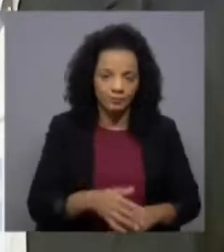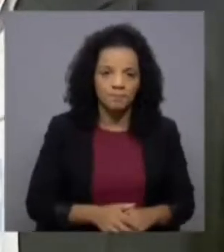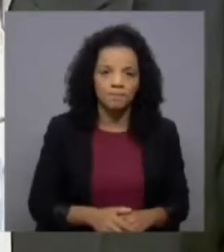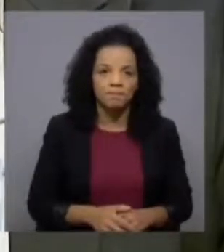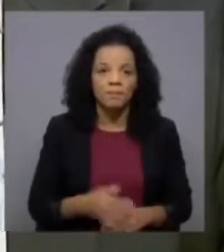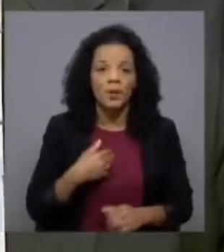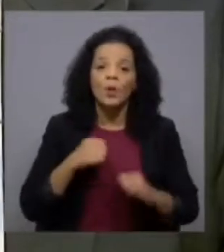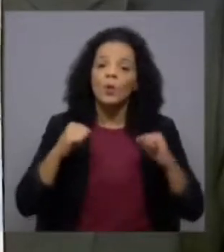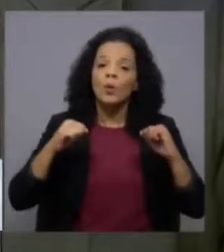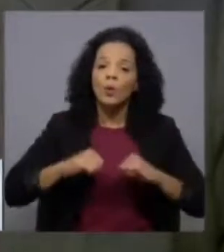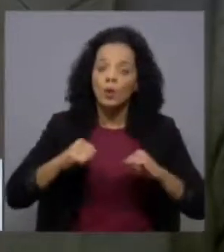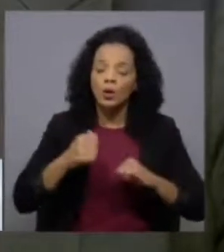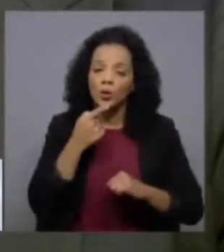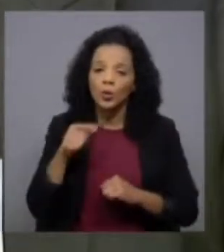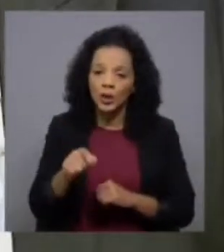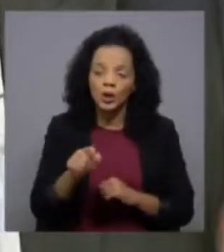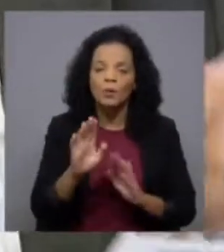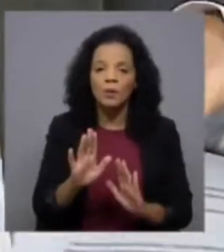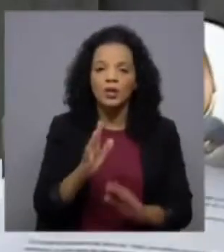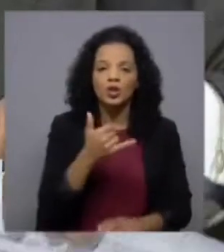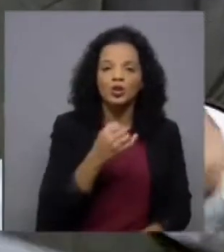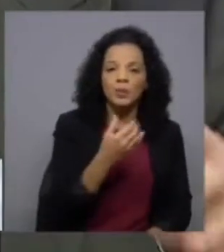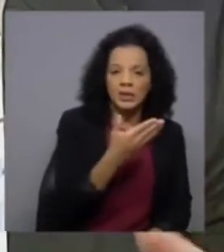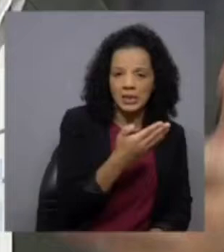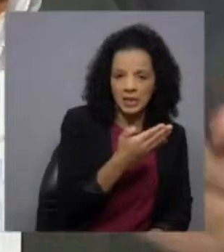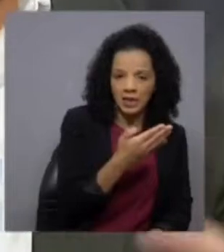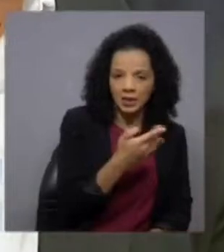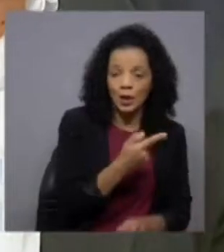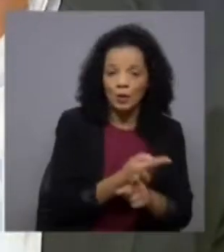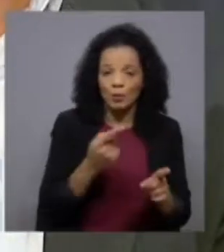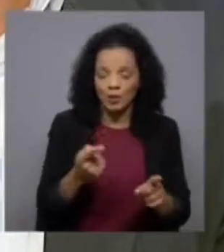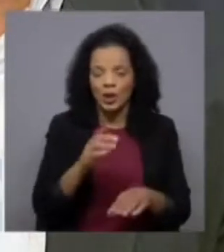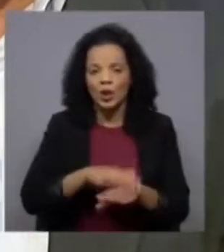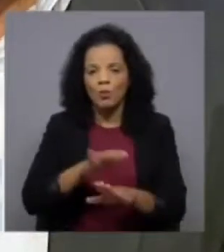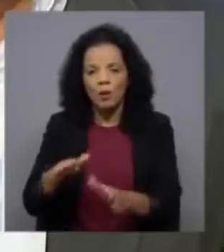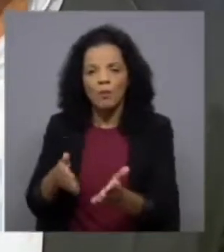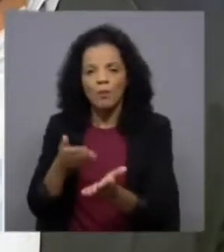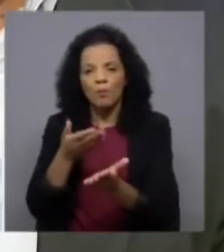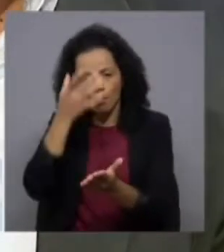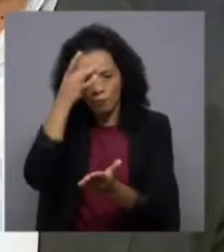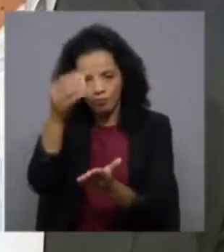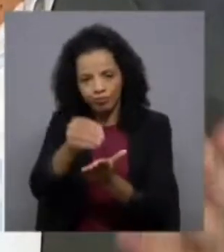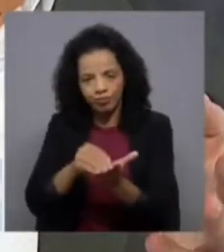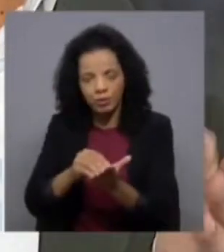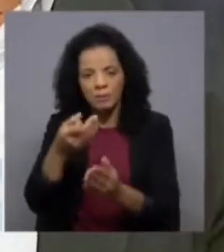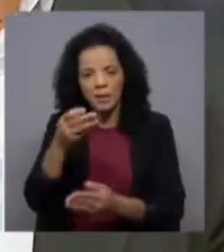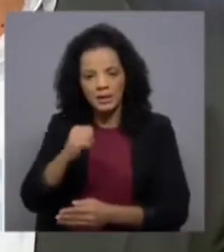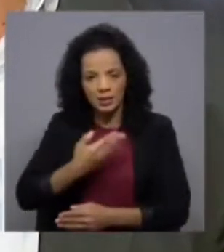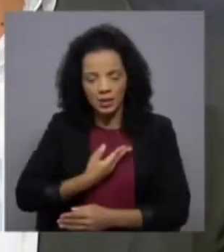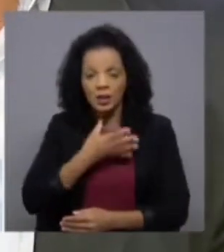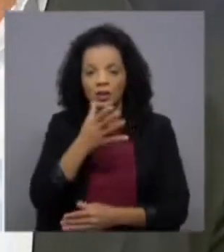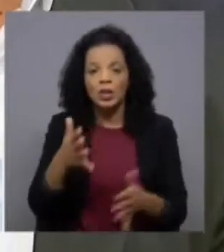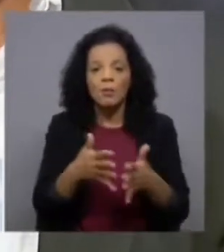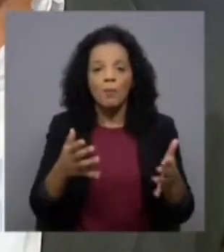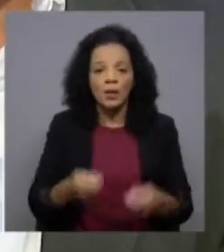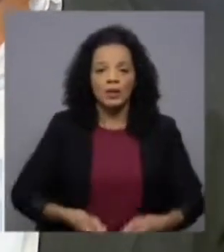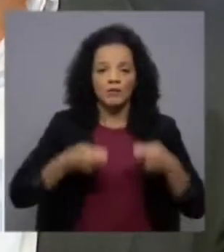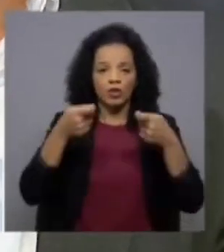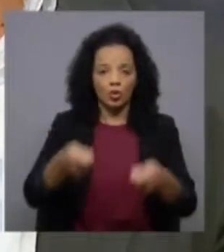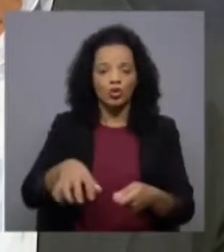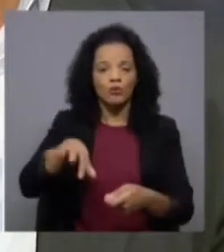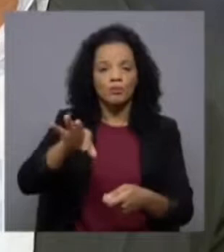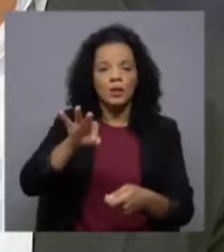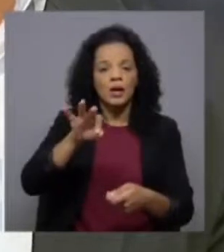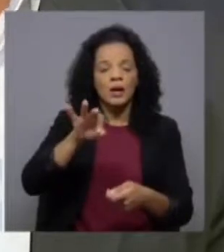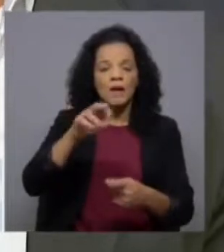Eu concordo com o Rui Rio, mas com o Rui Rio de 2017, que na sua moção estratégica ao PSD dizia que a maior parte dos investidores não elege a carga